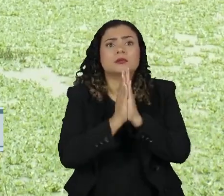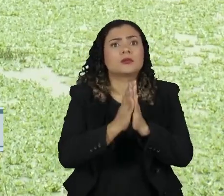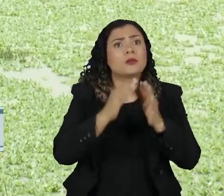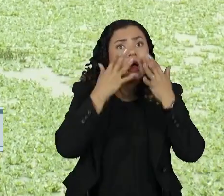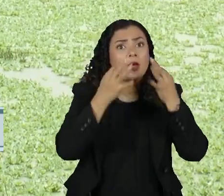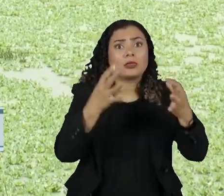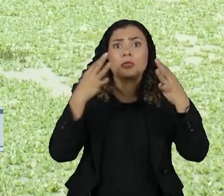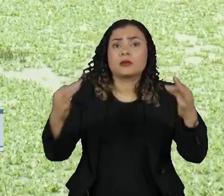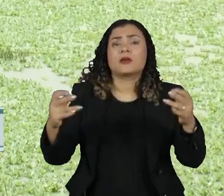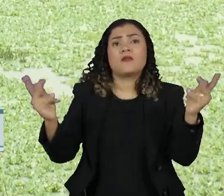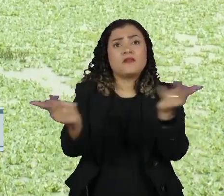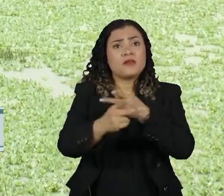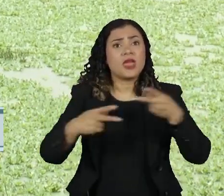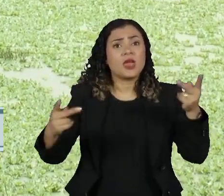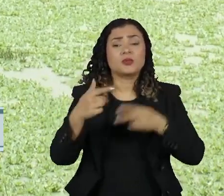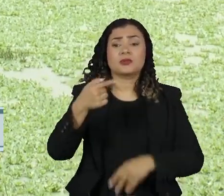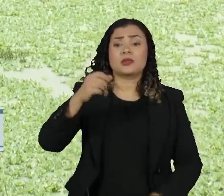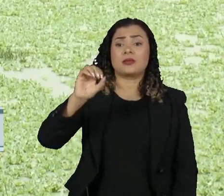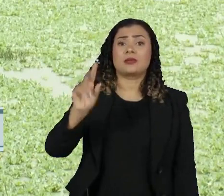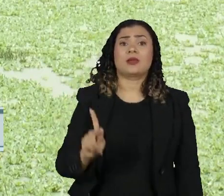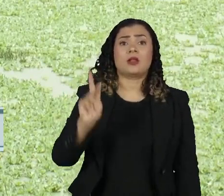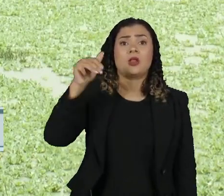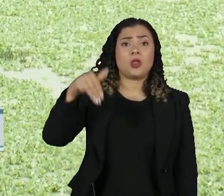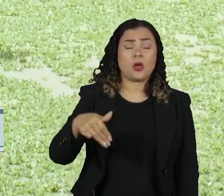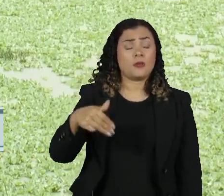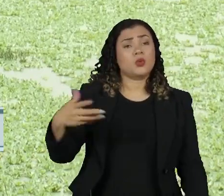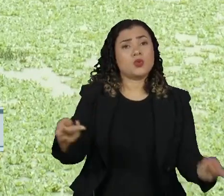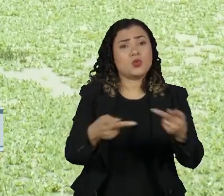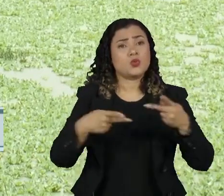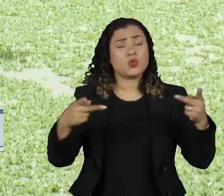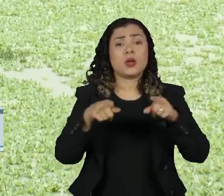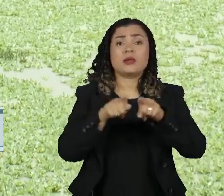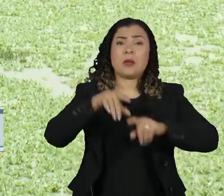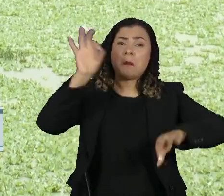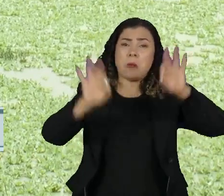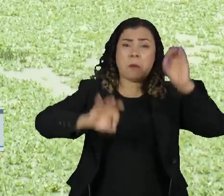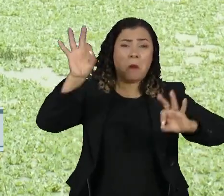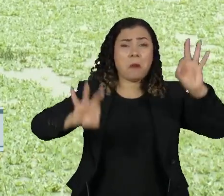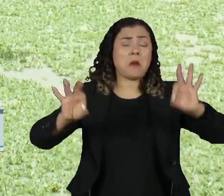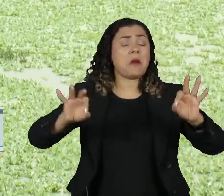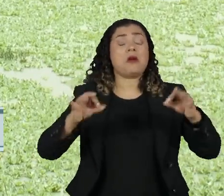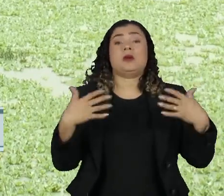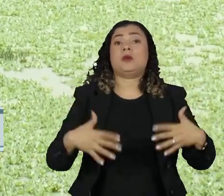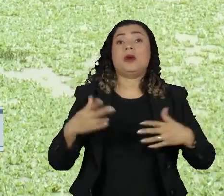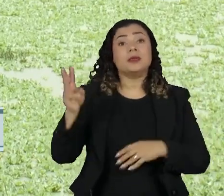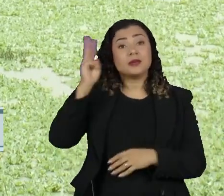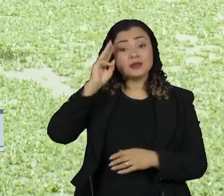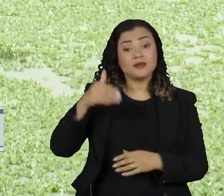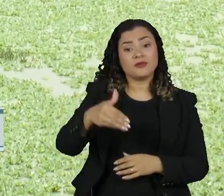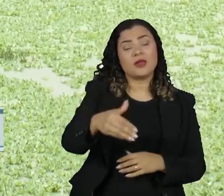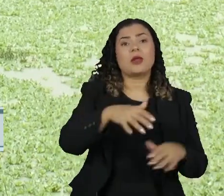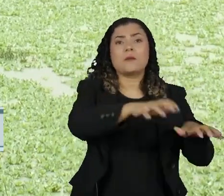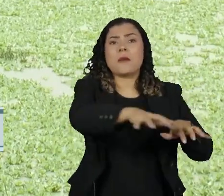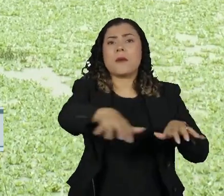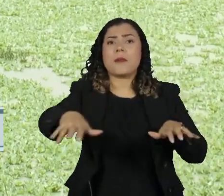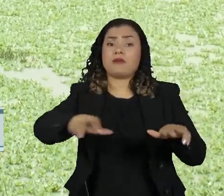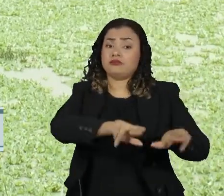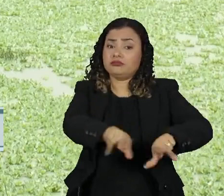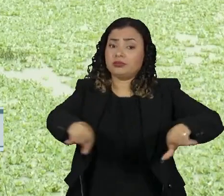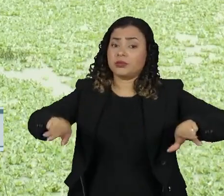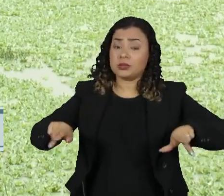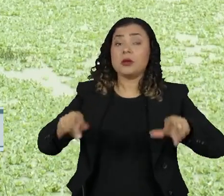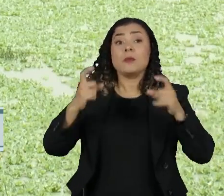rachadas de vento de até 70 km por hora e queda de granizo nesta terça-feira em diversas regiões. A